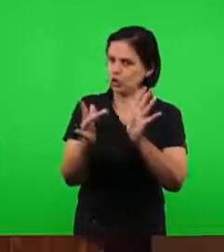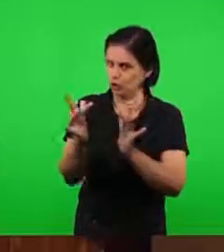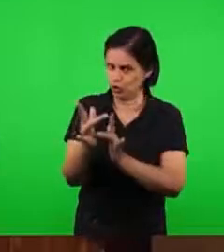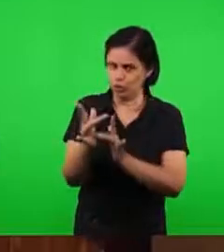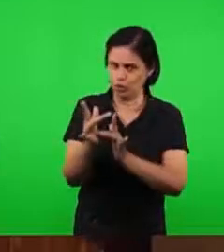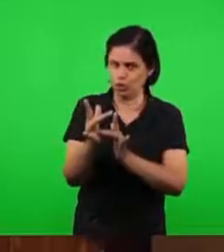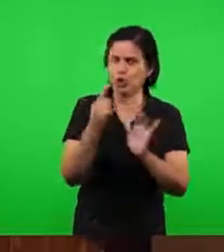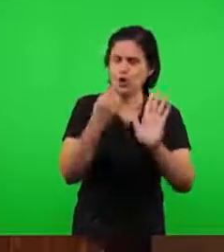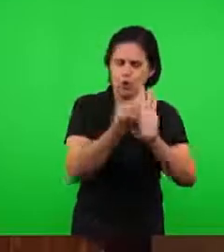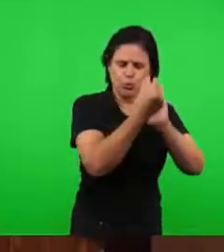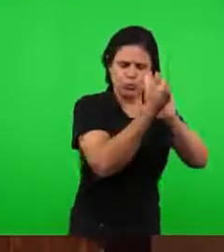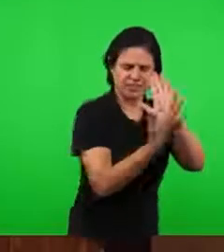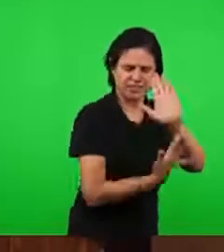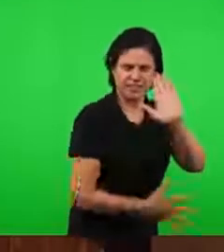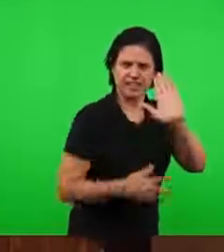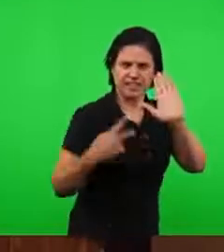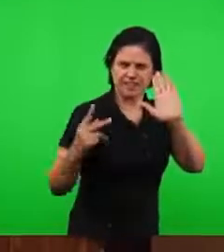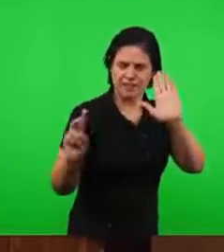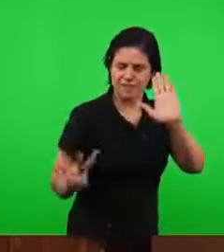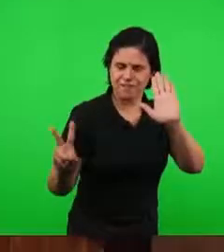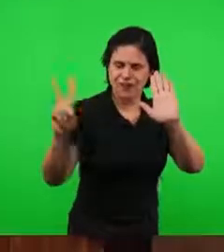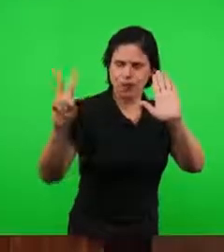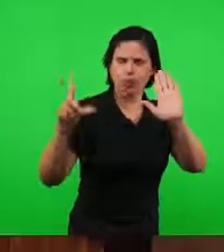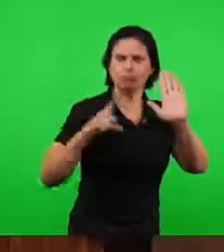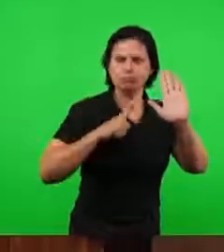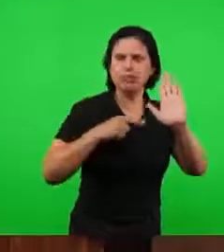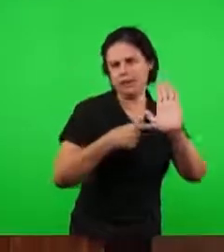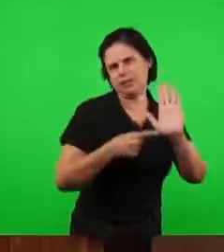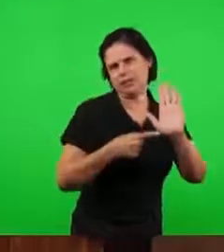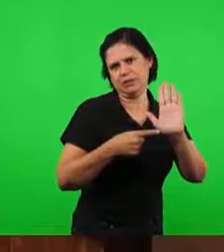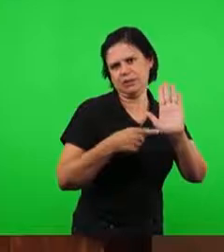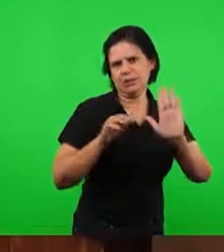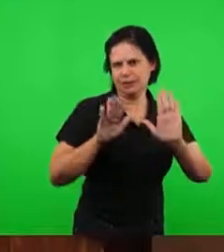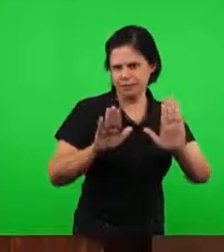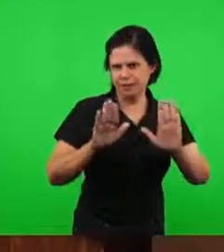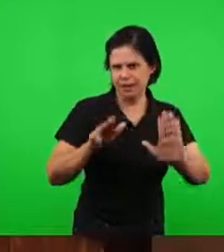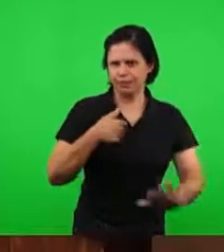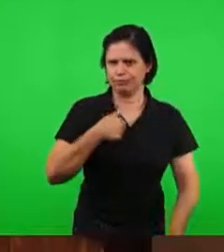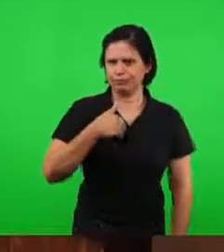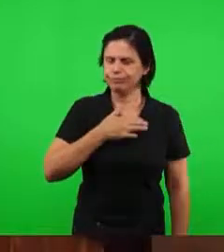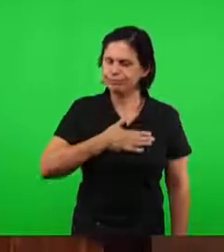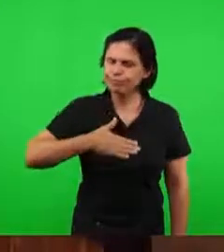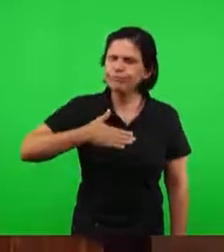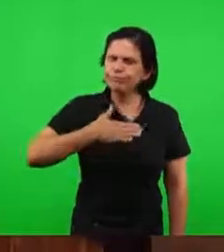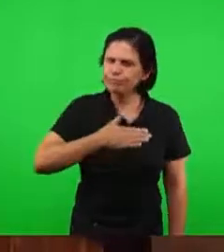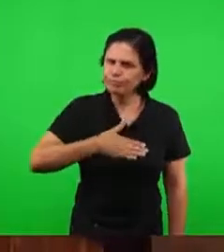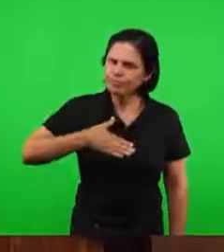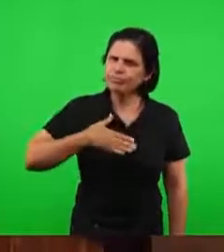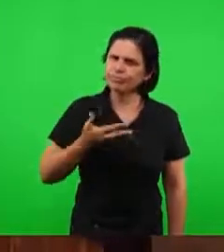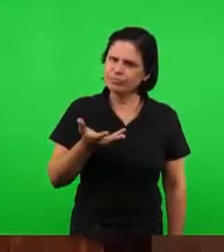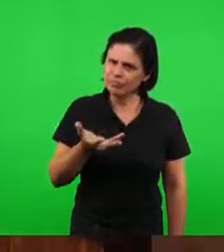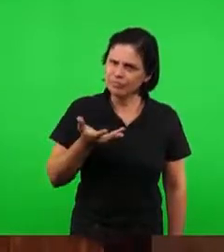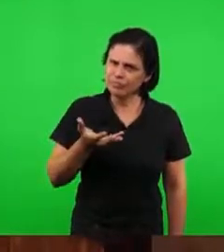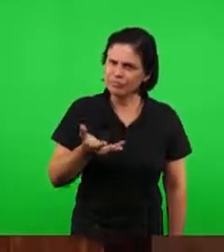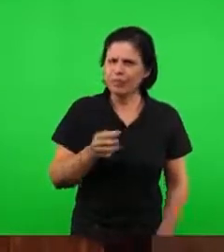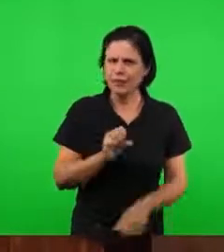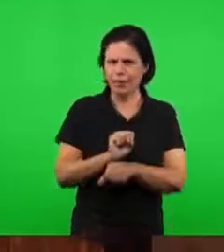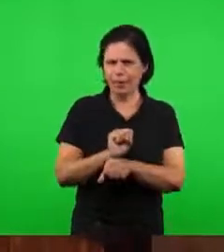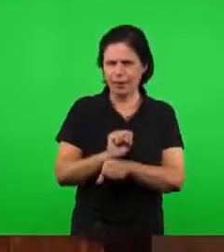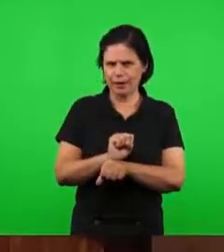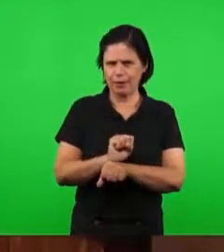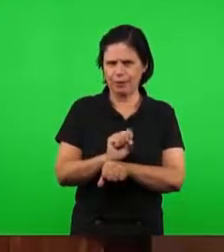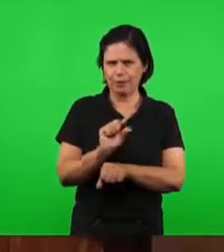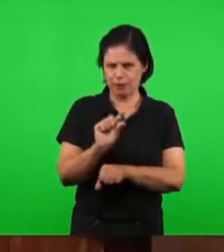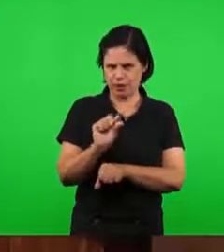derramamento do seu sangue, o valor de tudo isso. Mas eu gostaria agora de dar uma parada